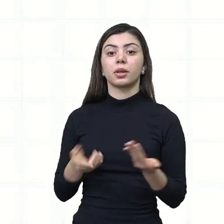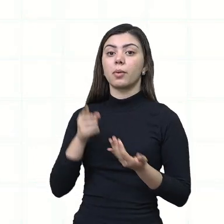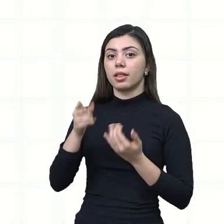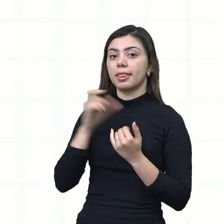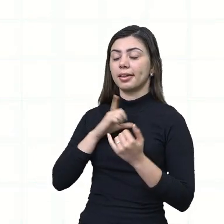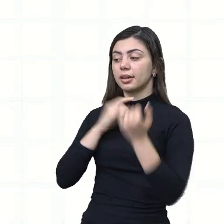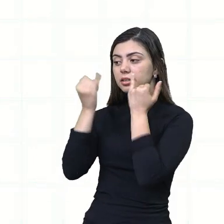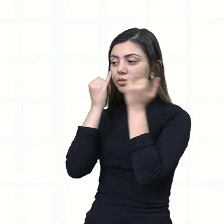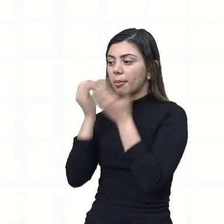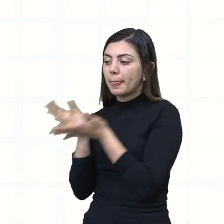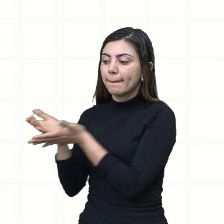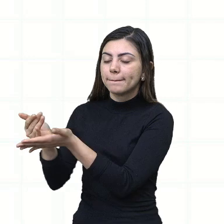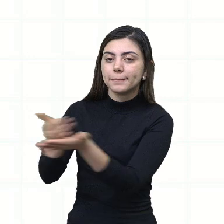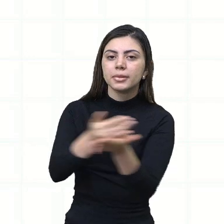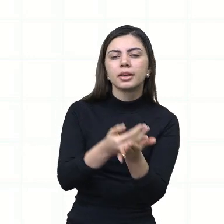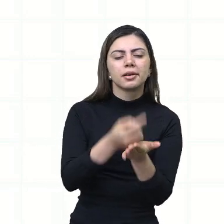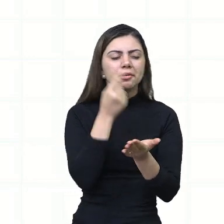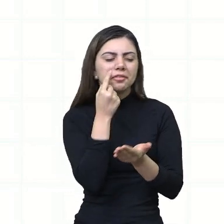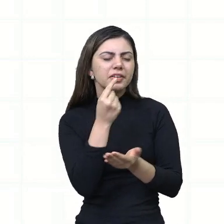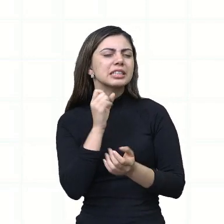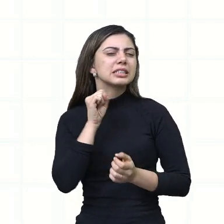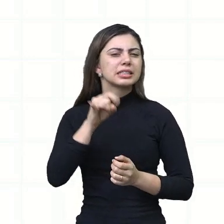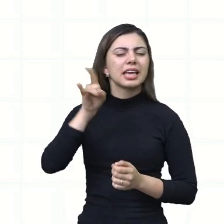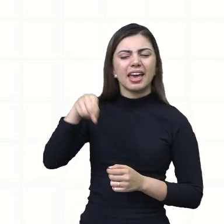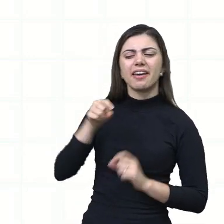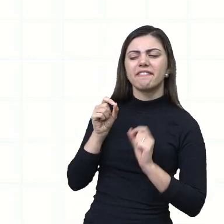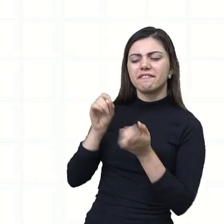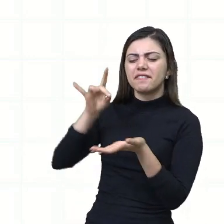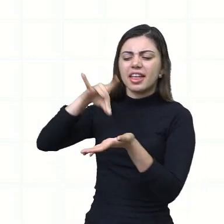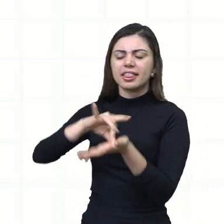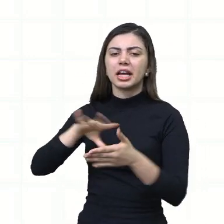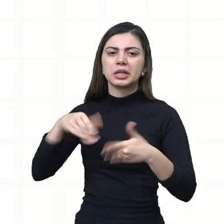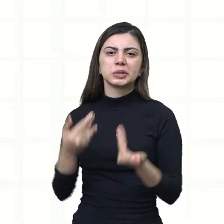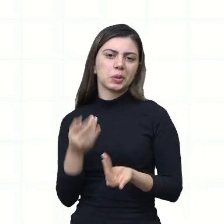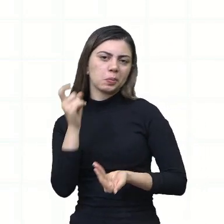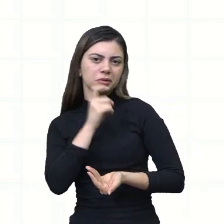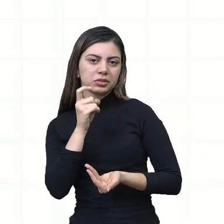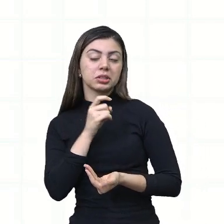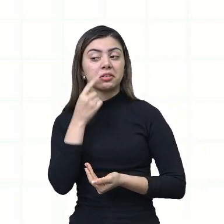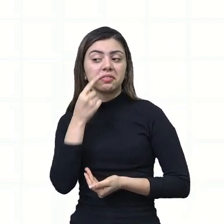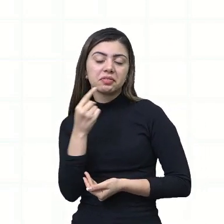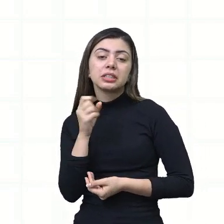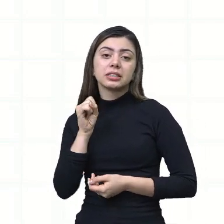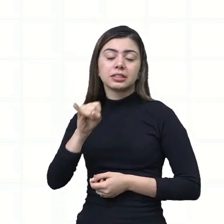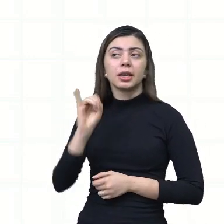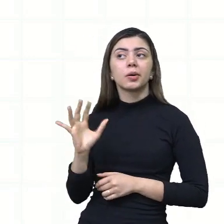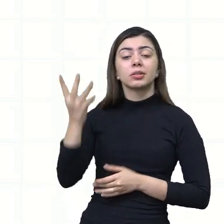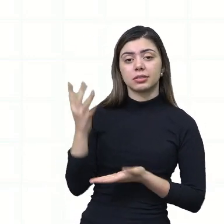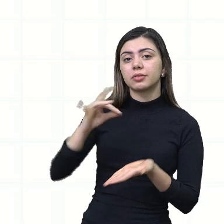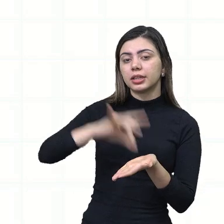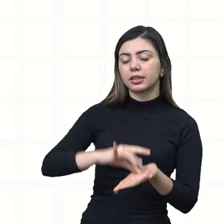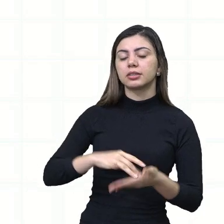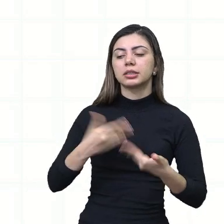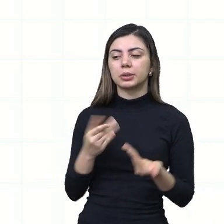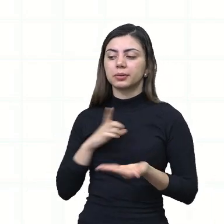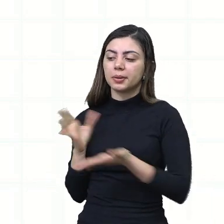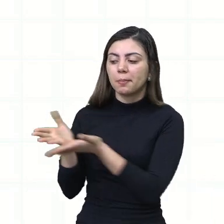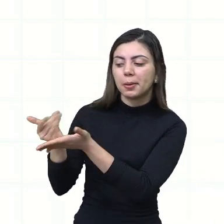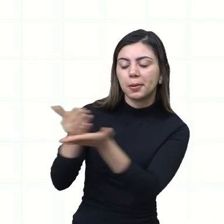verificação da veracidade dos fatos que realmente aconteceu. Então, ele vai investigar, ele vai recolher.